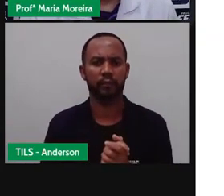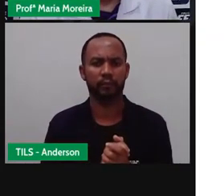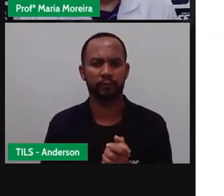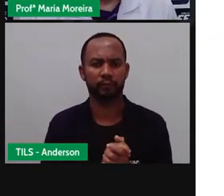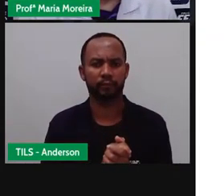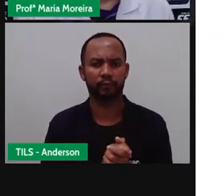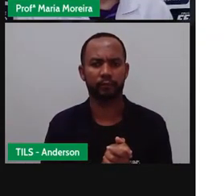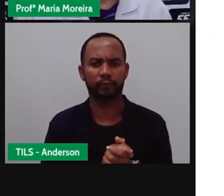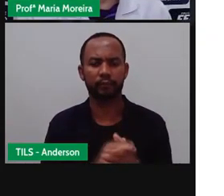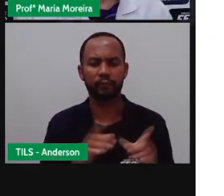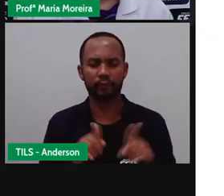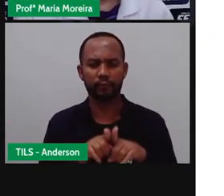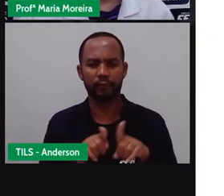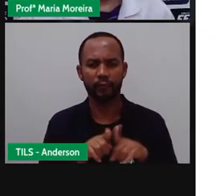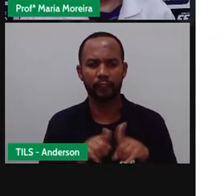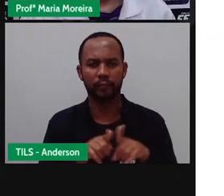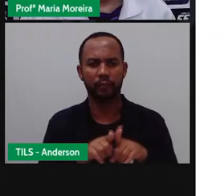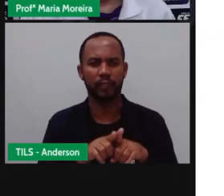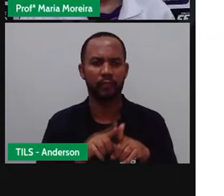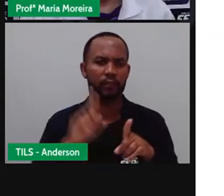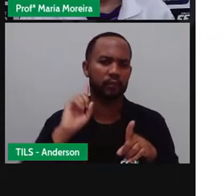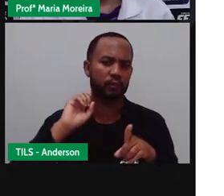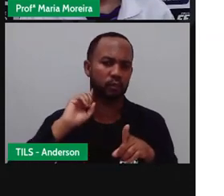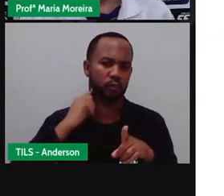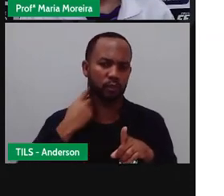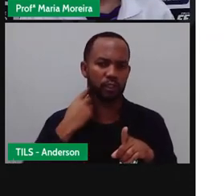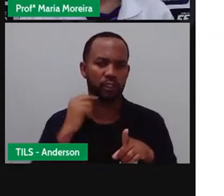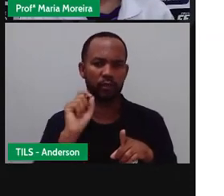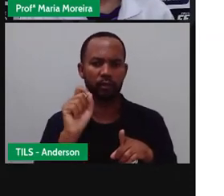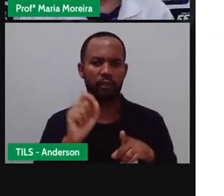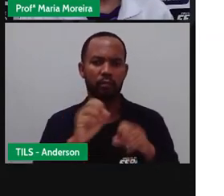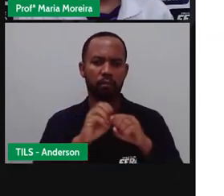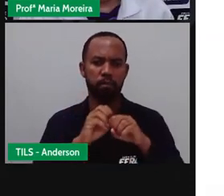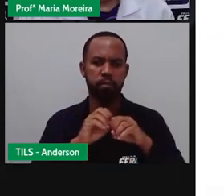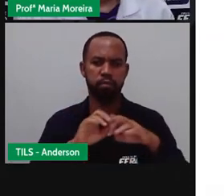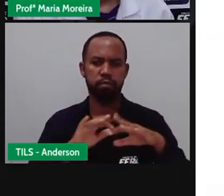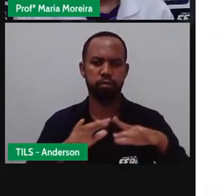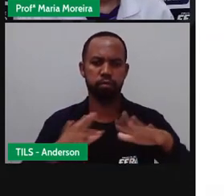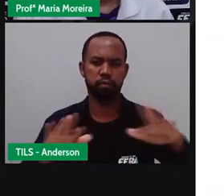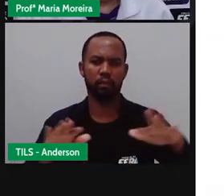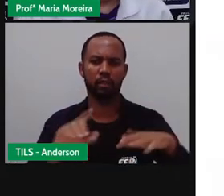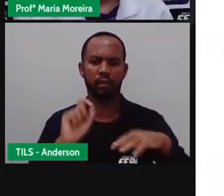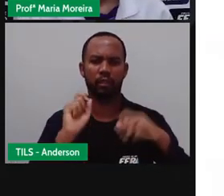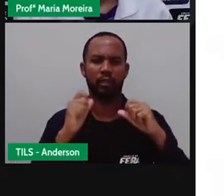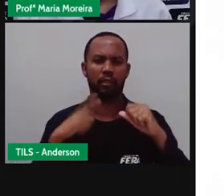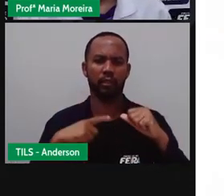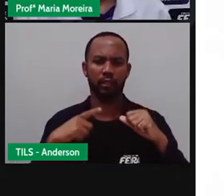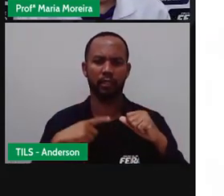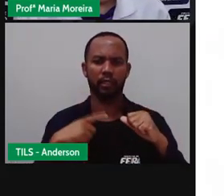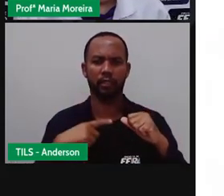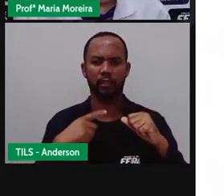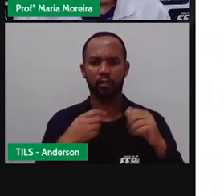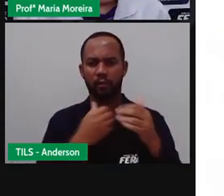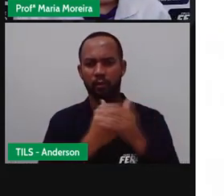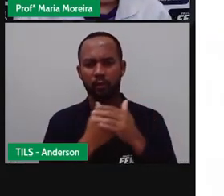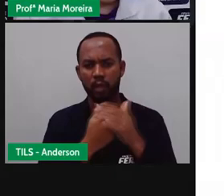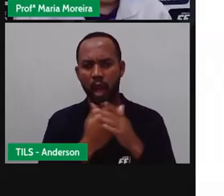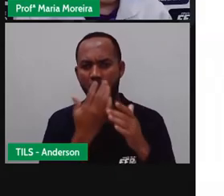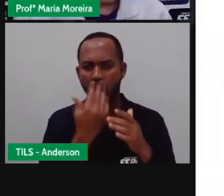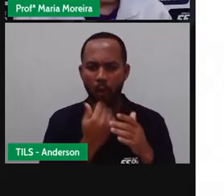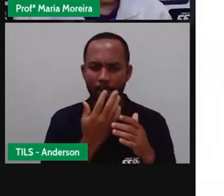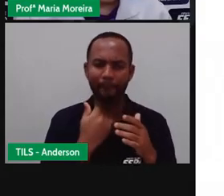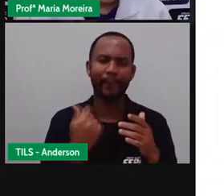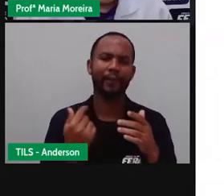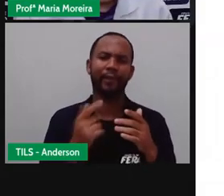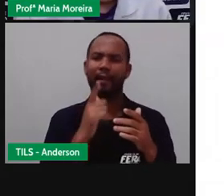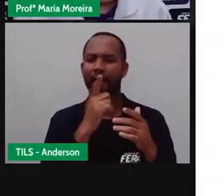exposição Do resíduo Favorece a proliferação De vetores Porque fornece abrigo Alimento e água Para esses animais